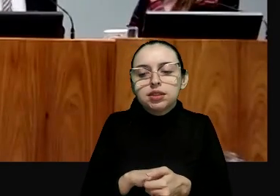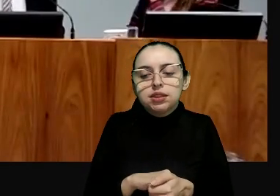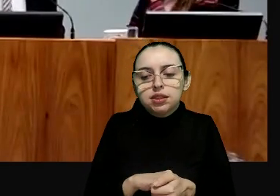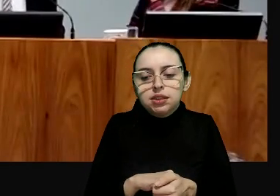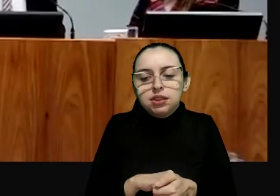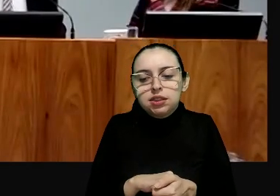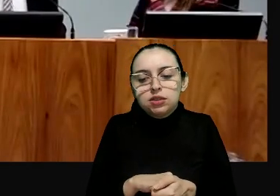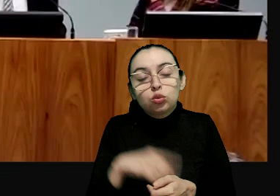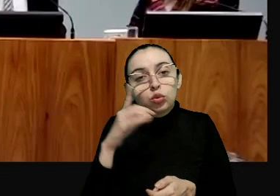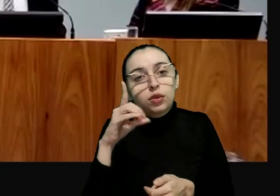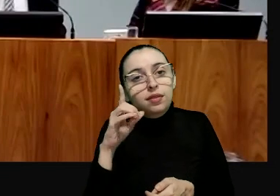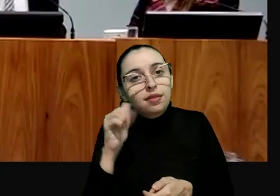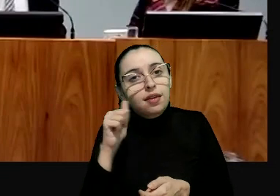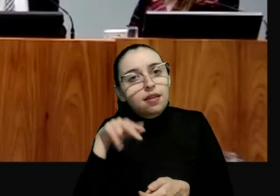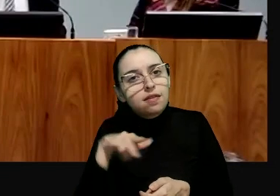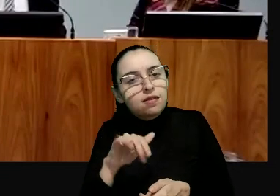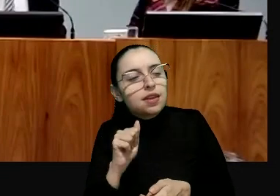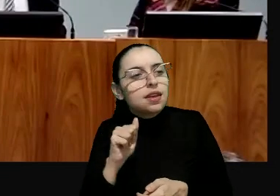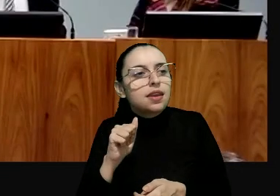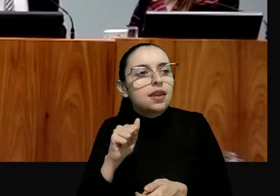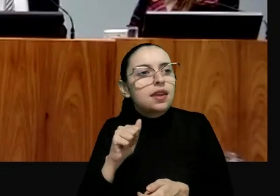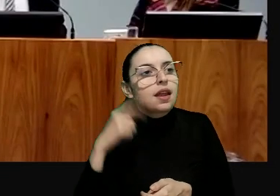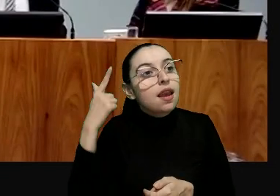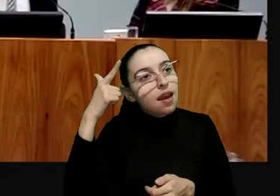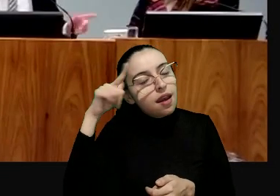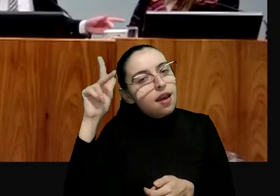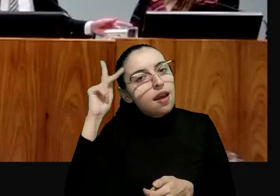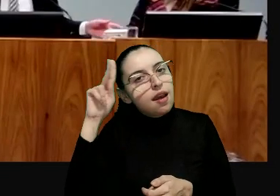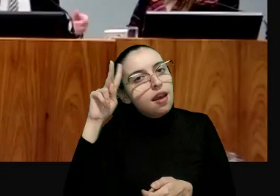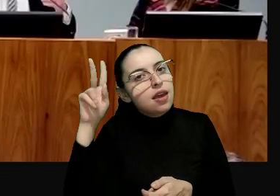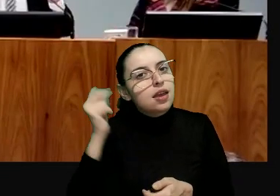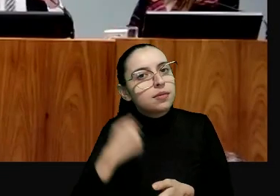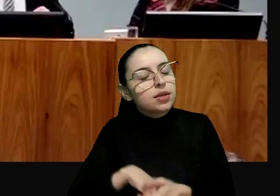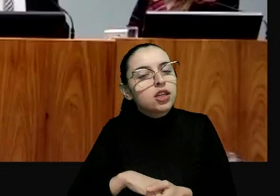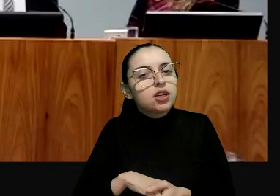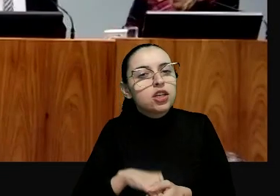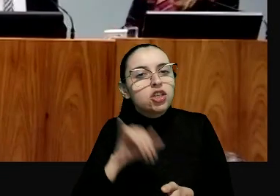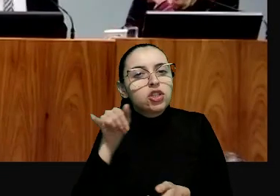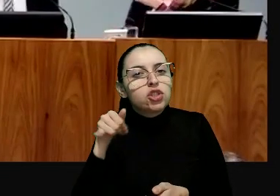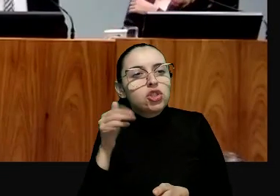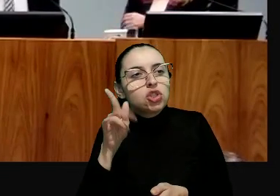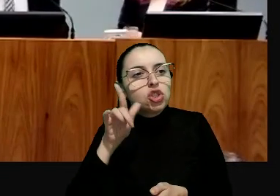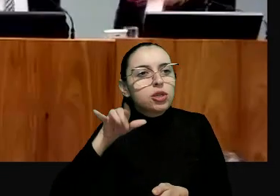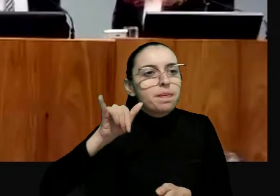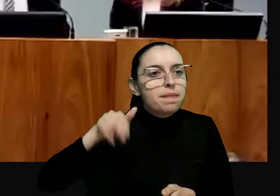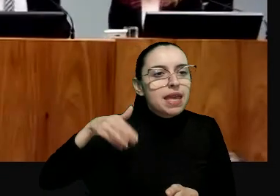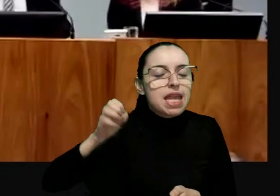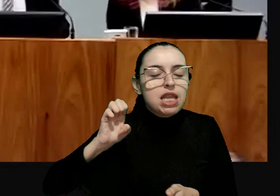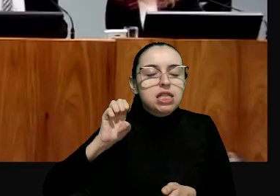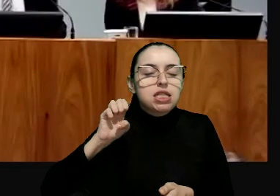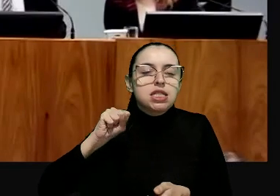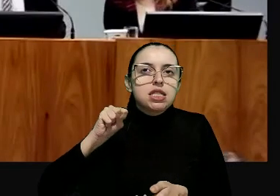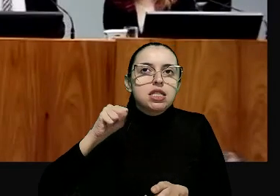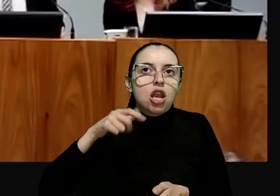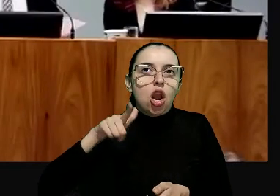o Dr. Davi lembra do caso do Chimenez Lopes, que foi